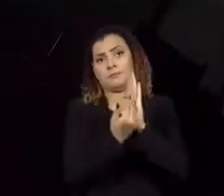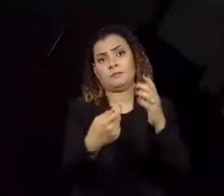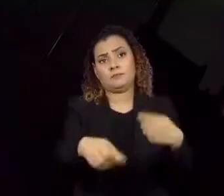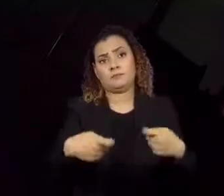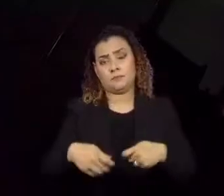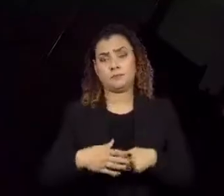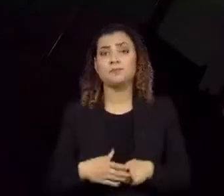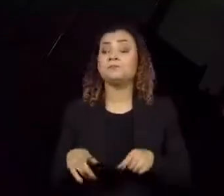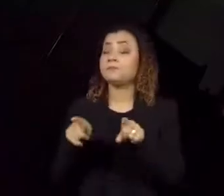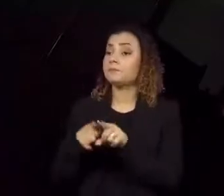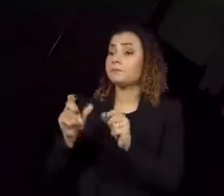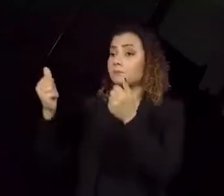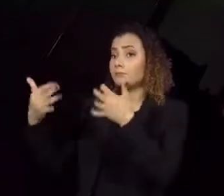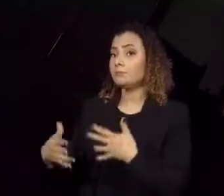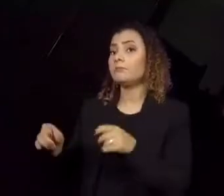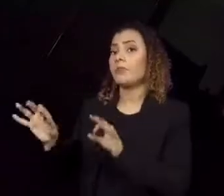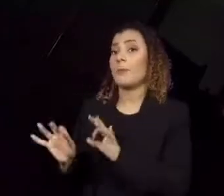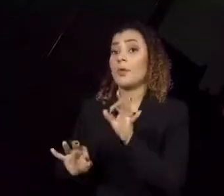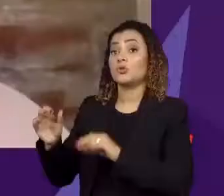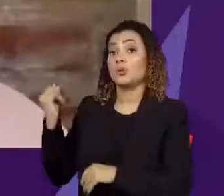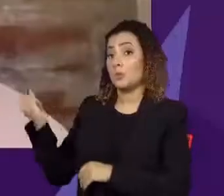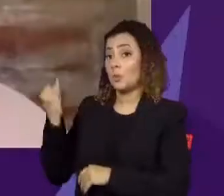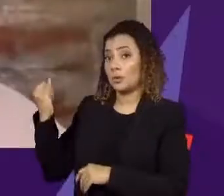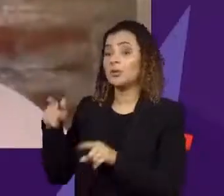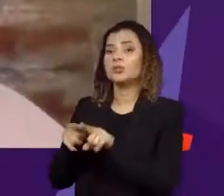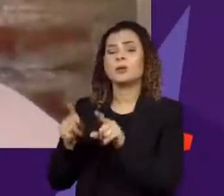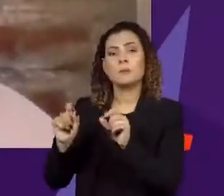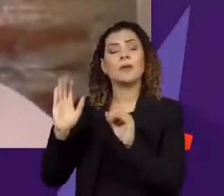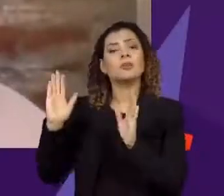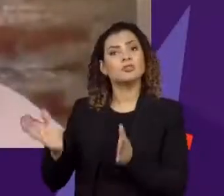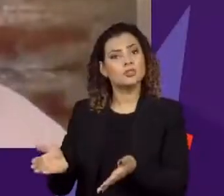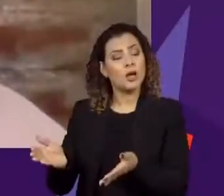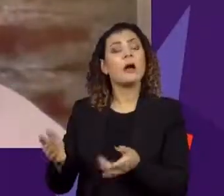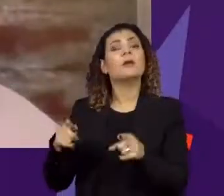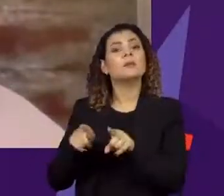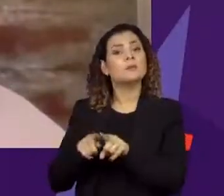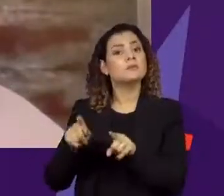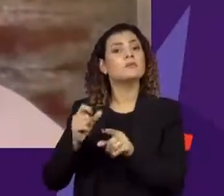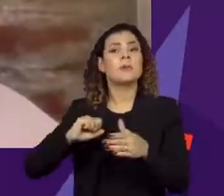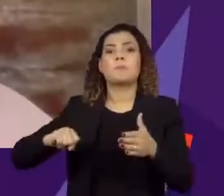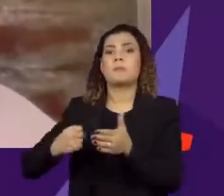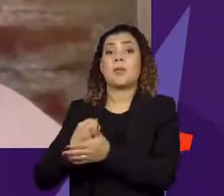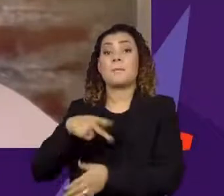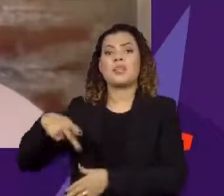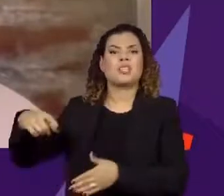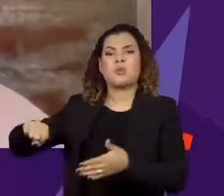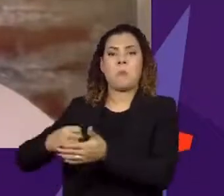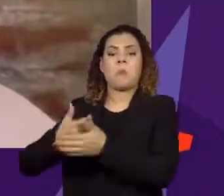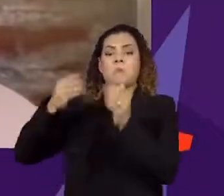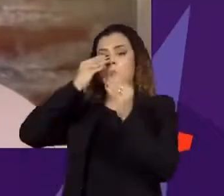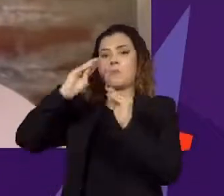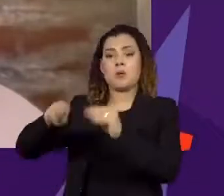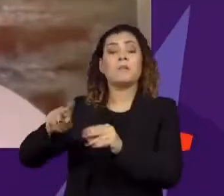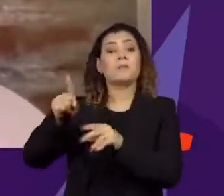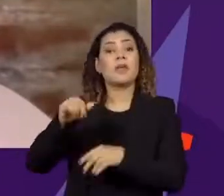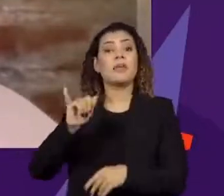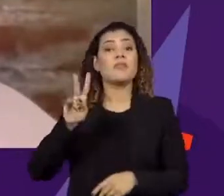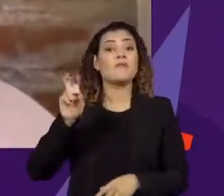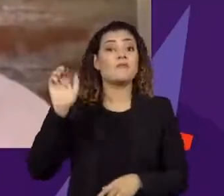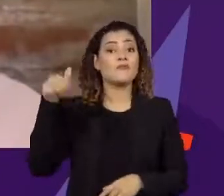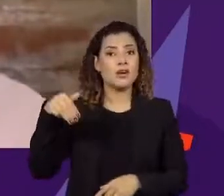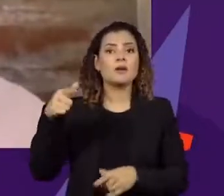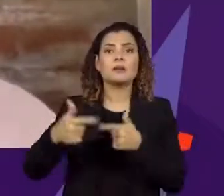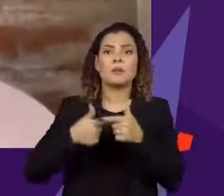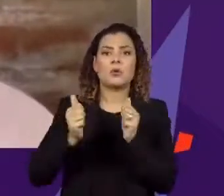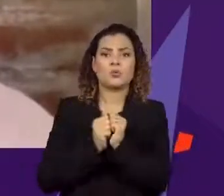mesma coisa para um projeto importante, que também virou lei derrubando o veto presidencial, do deputado Edilvan Alencar, que